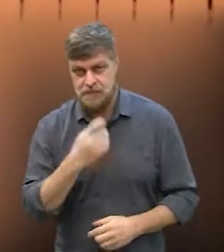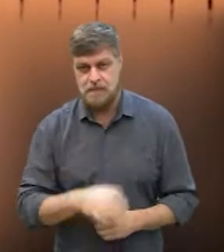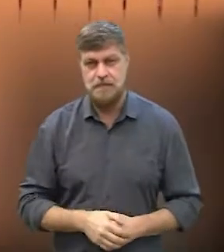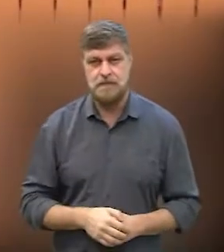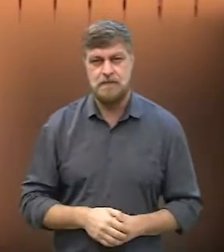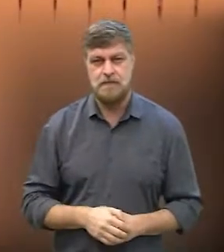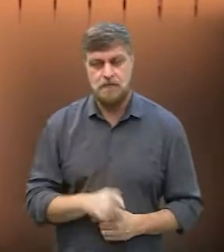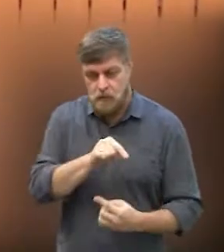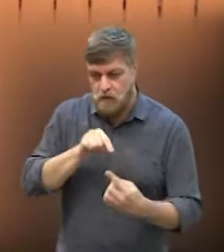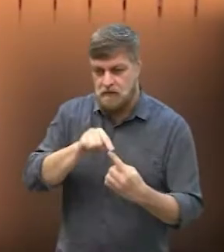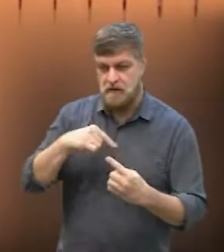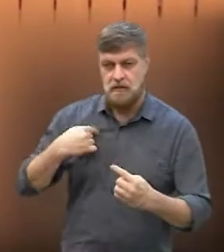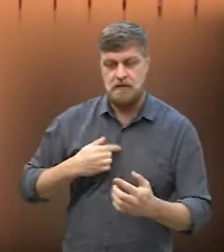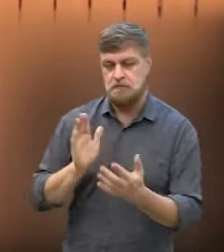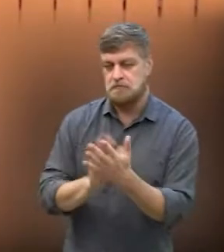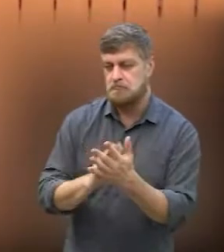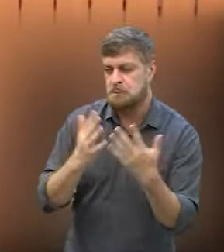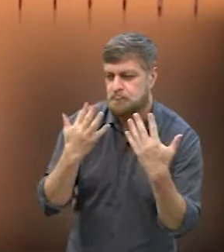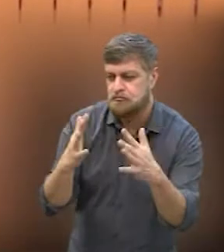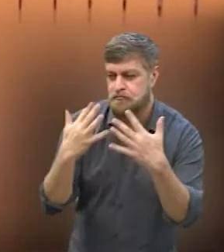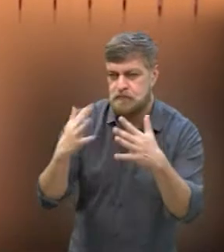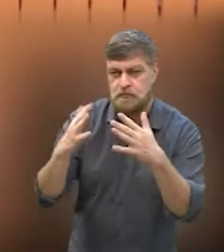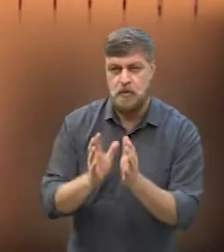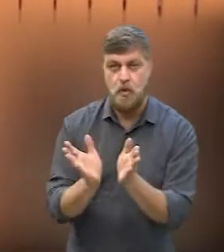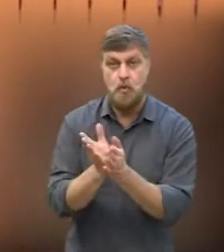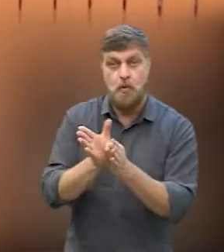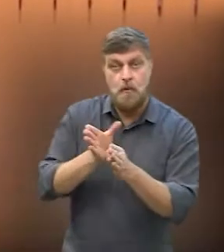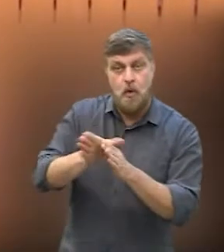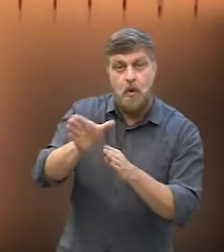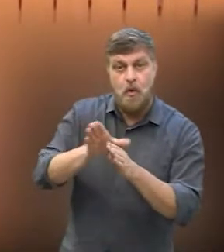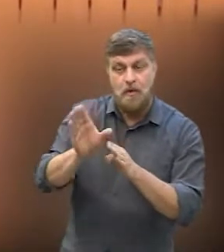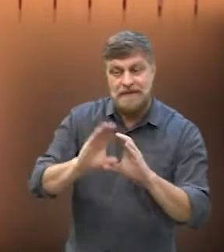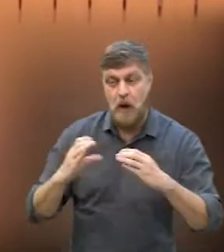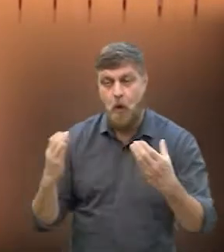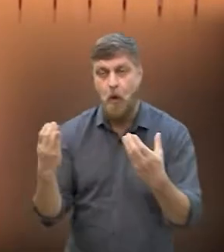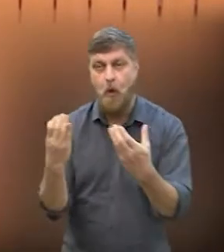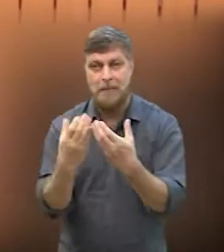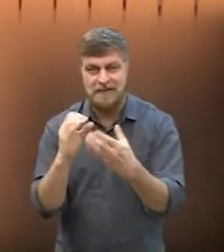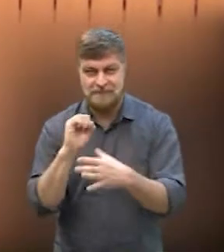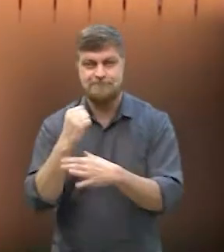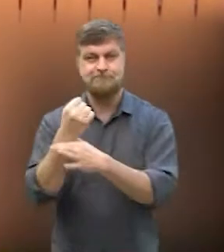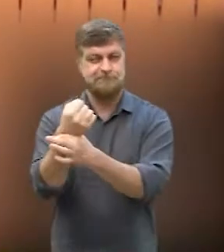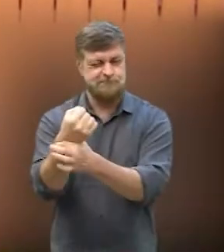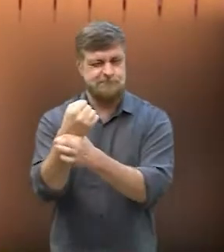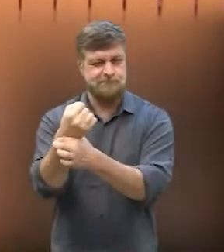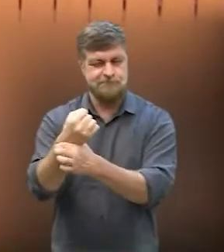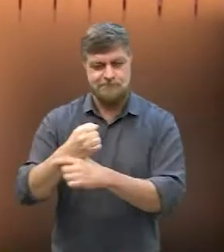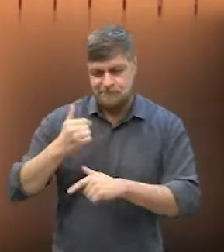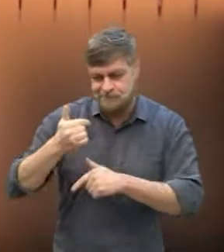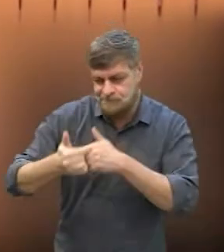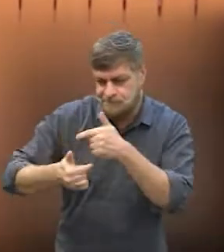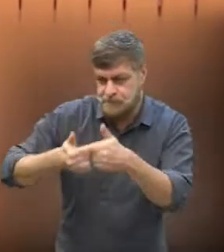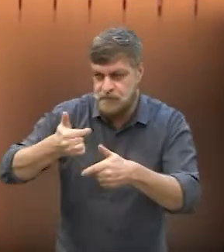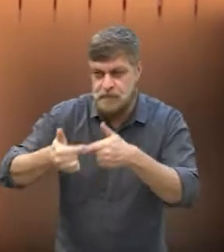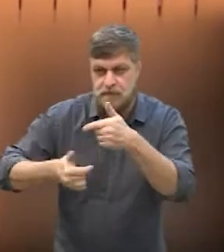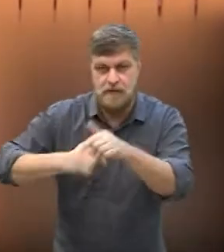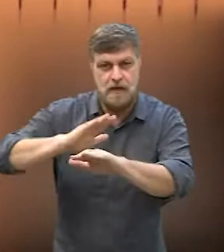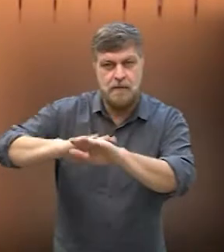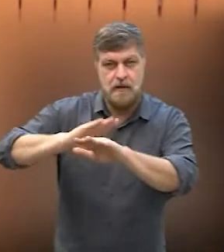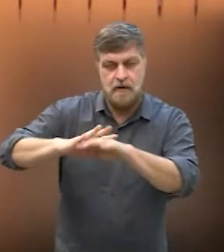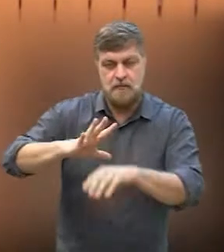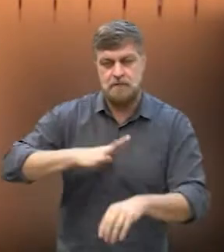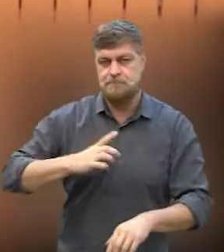Campinas. Nós queremos aqui enaltecer o papel do Conselho Comunitário de Segurança que tem feito vários